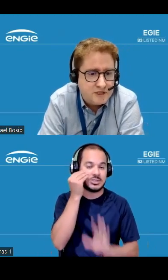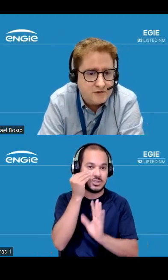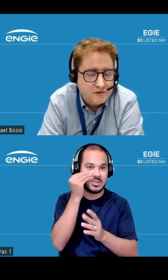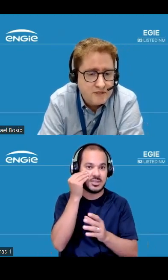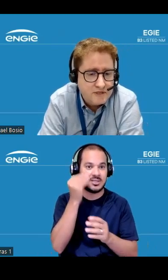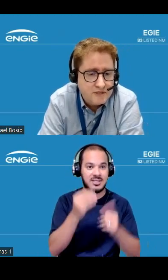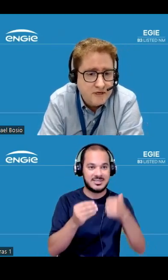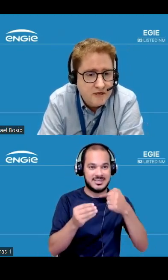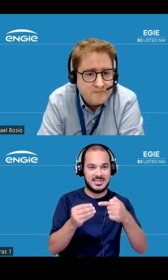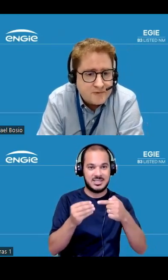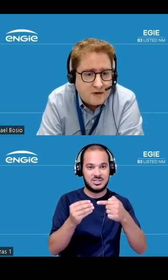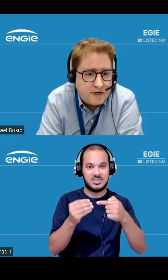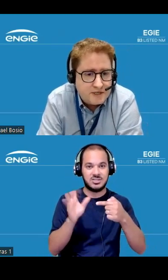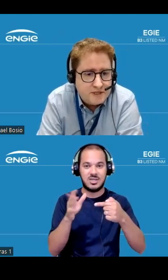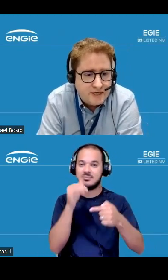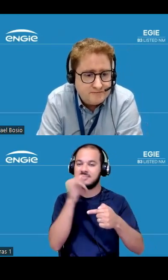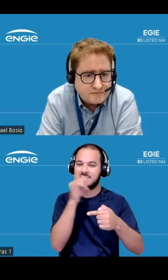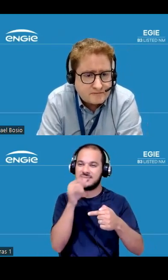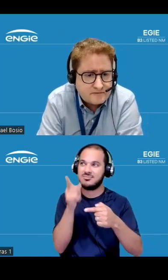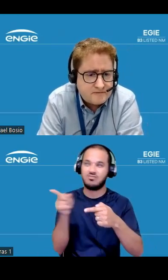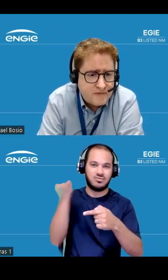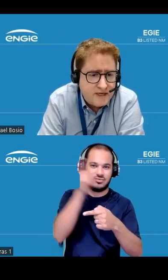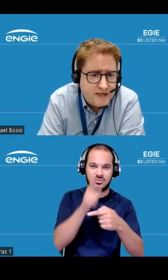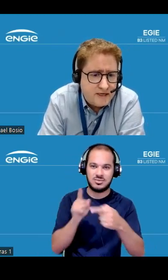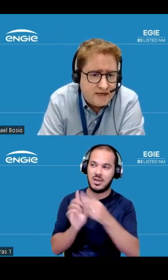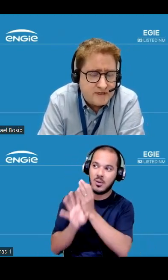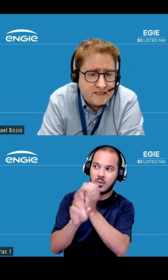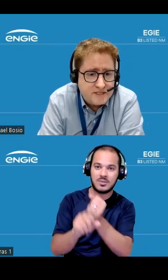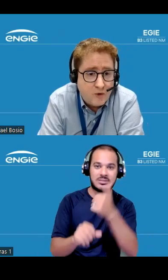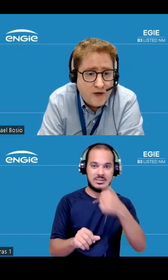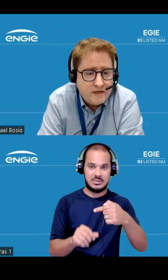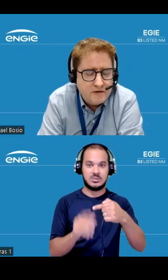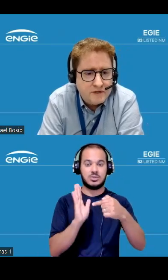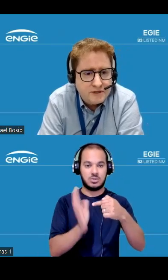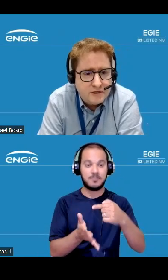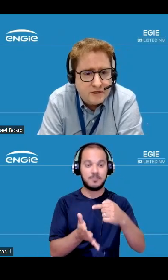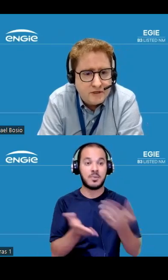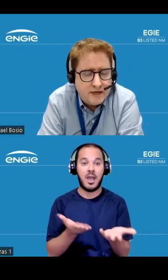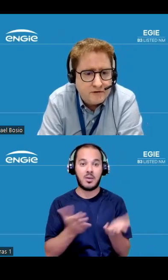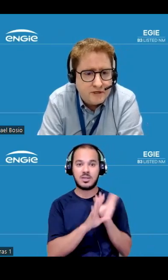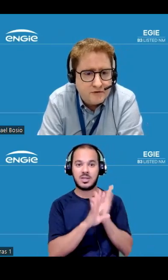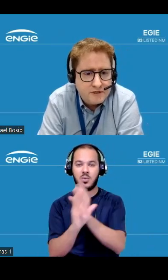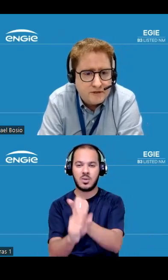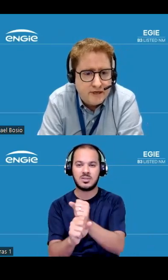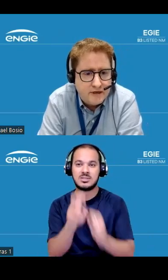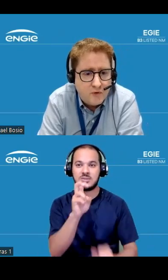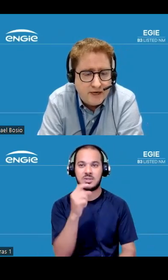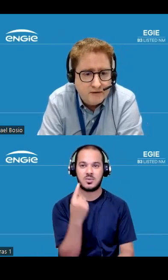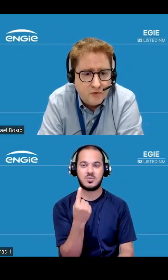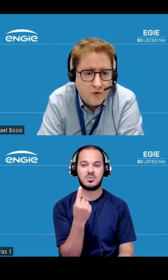17 aerogeradores agora a gente tem na verdade 51 aerogeradores